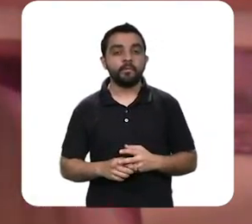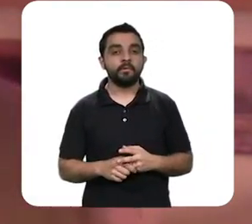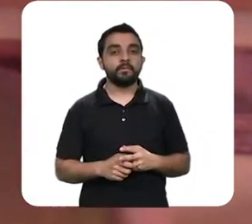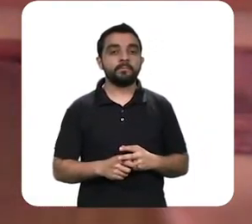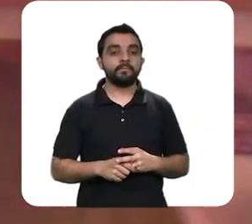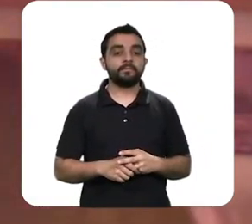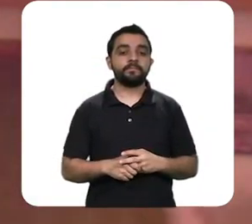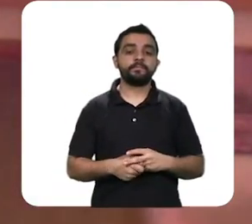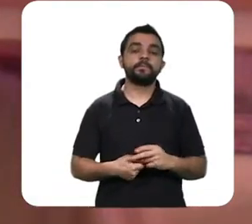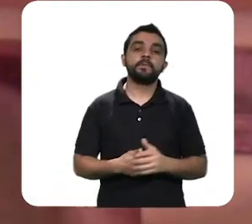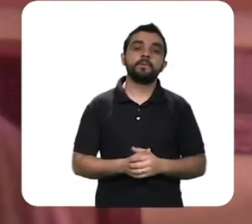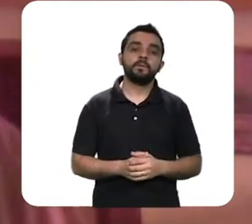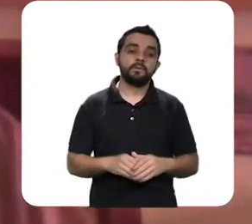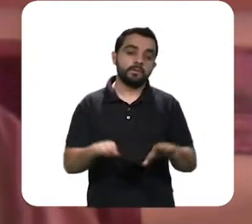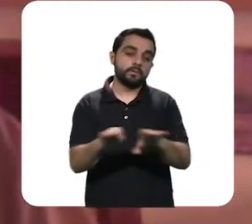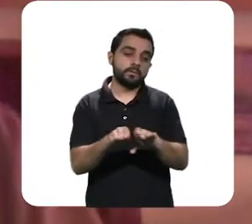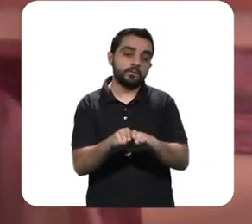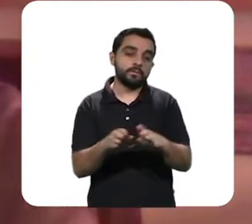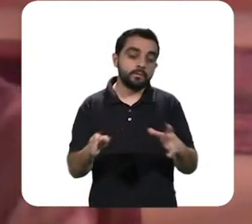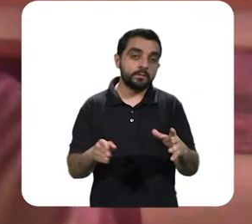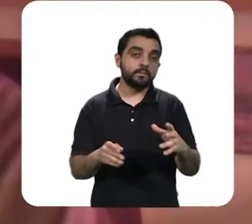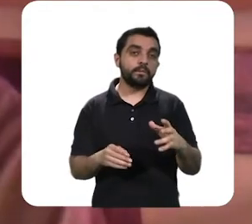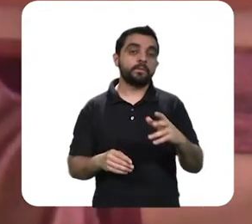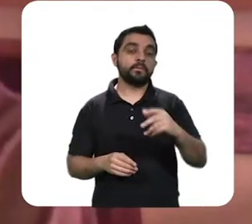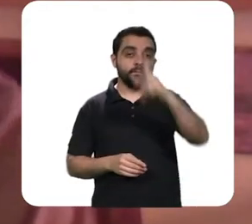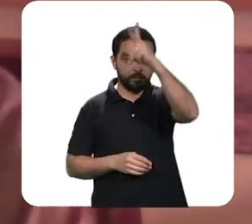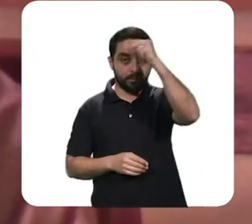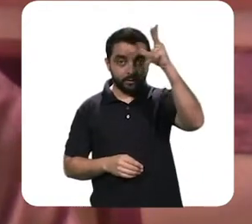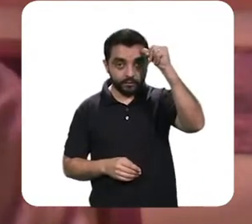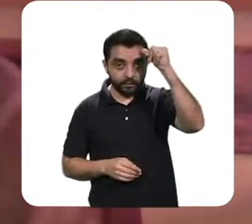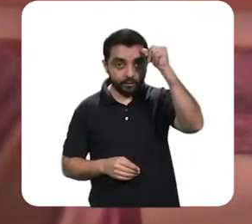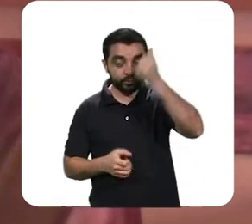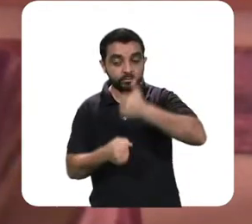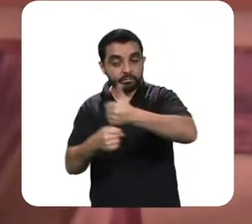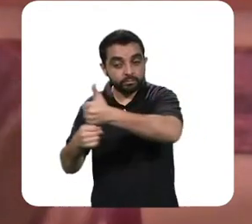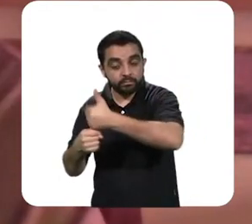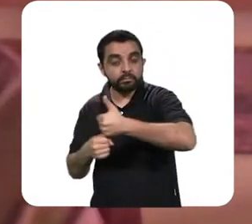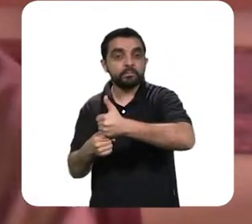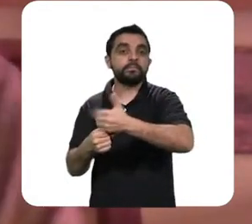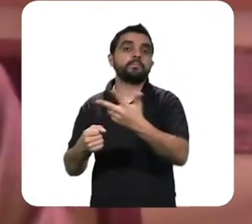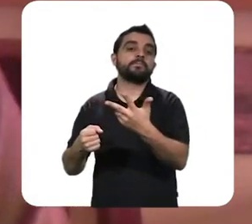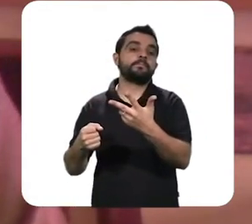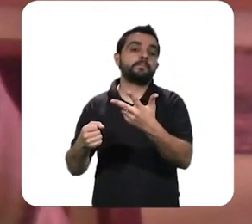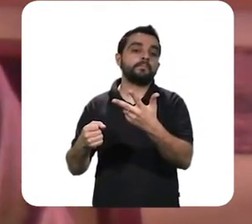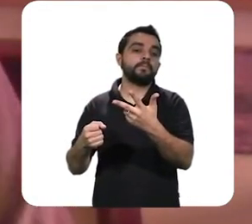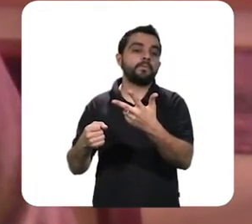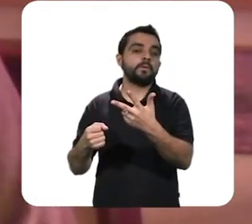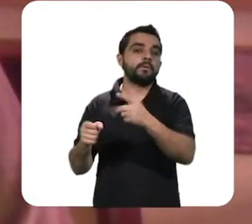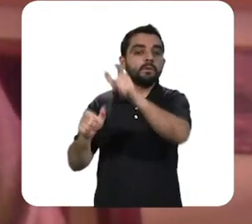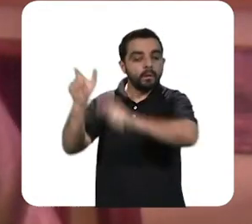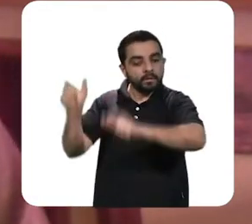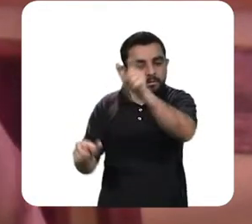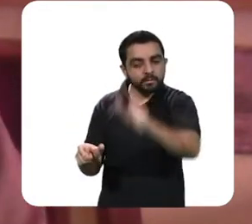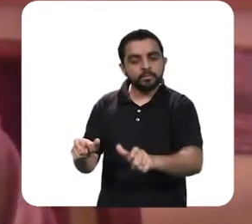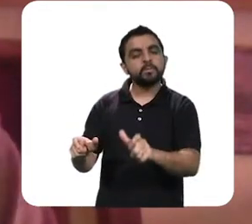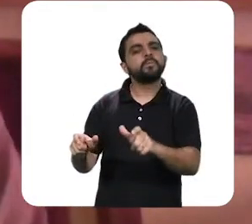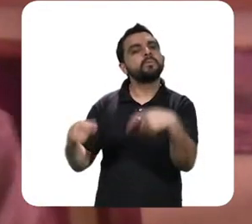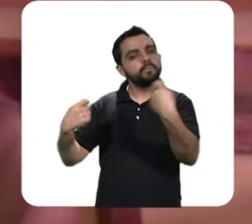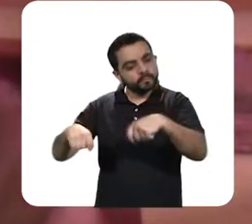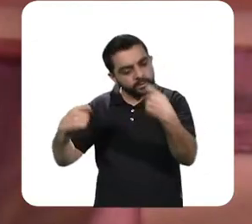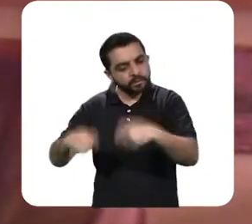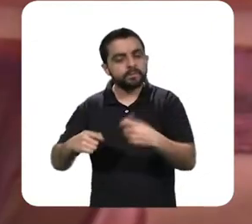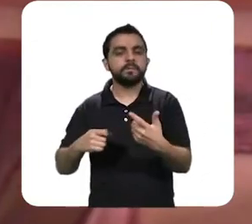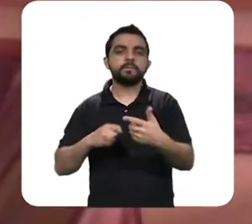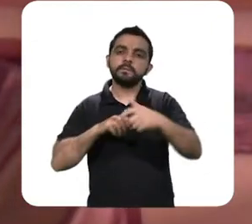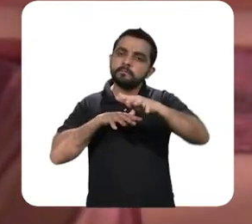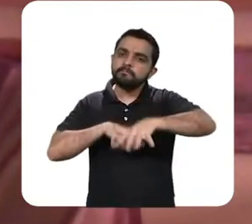de eleição de estados federais são os prefeitos com seus respectivos currais eleitorais e essas pessoas vão ter dinheiro público para fazer a